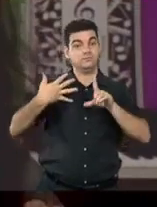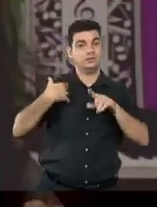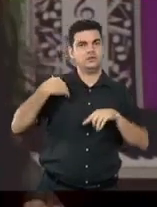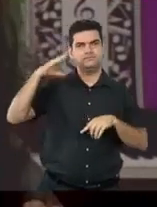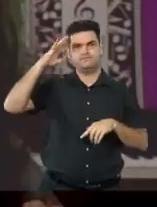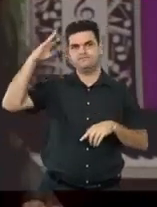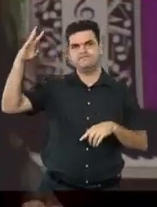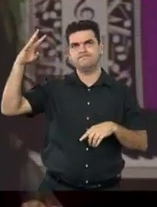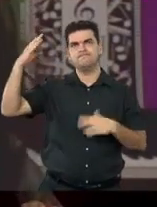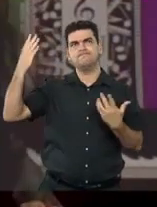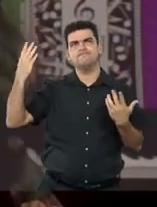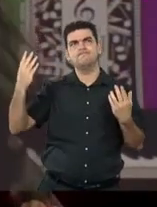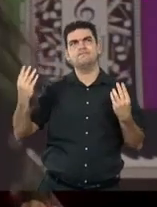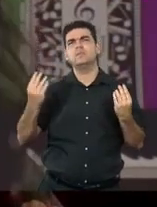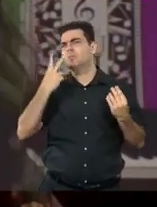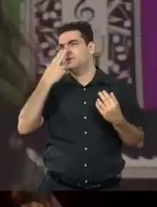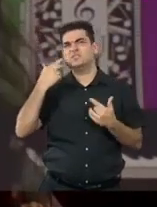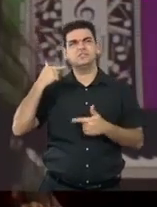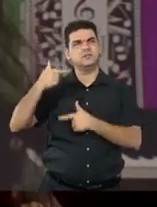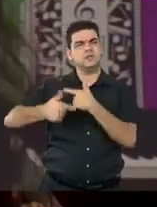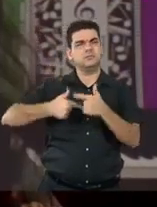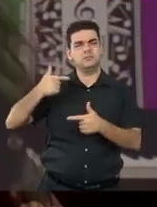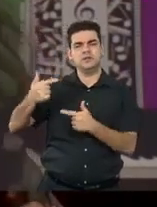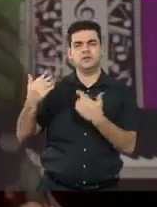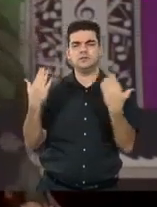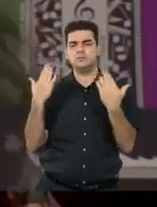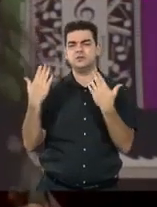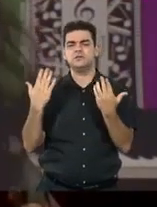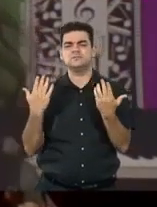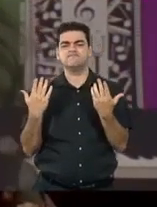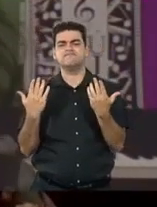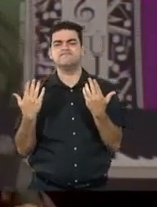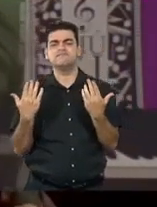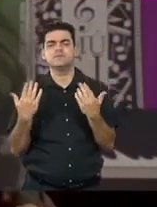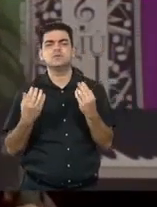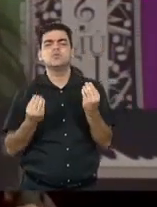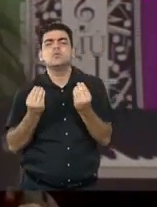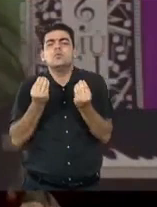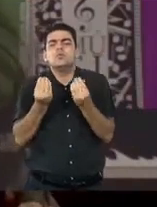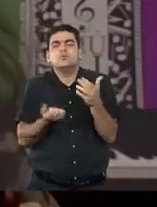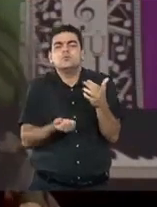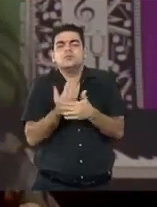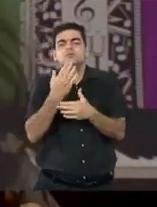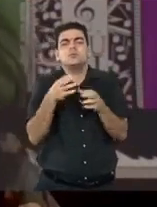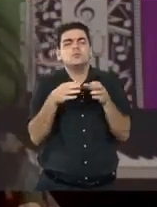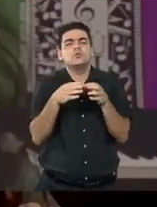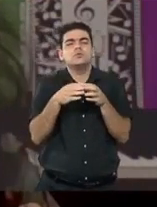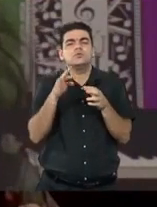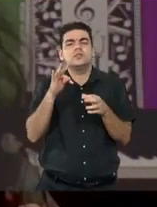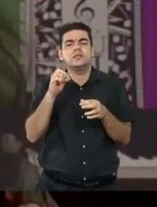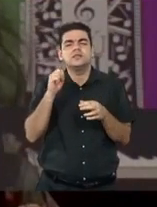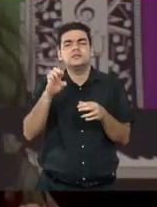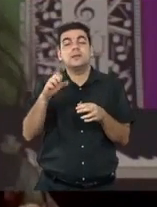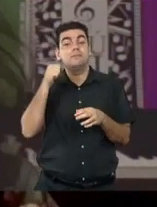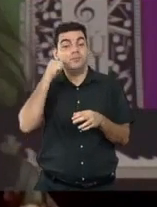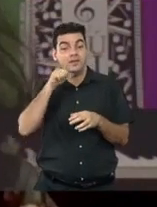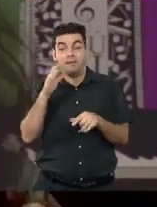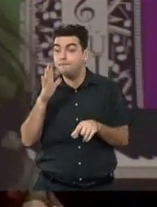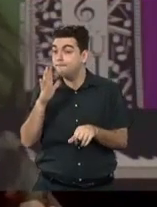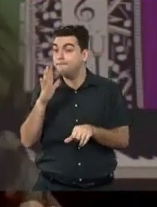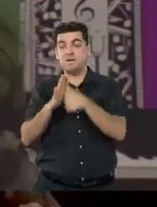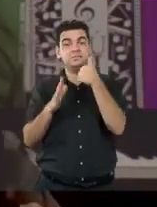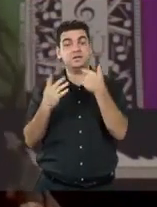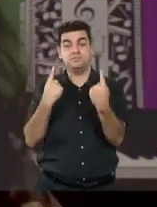me lembrou bastante dos nossos trabalhos à época da fundação da Comissão TSE Mulheres, enquanto fazíamos as nossas primeiras